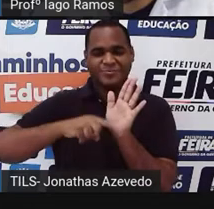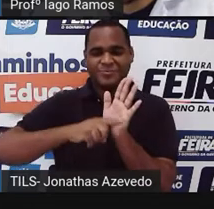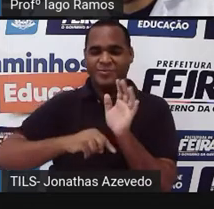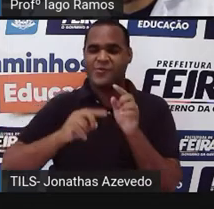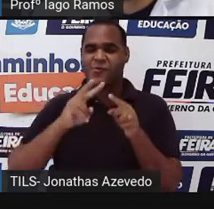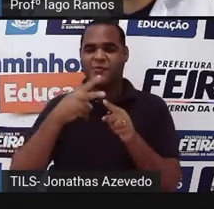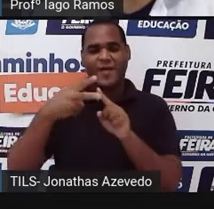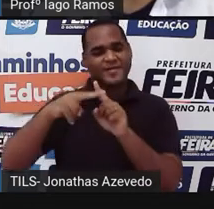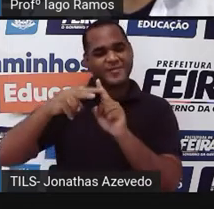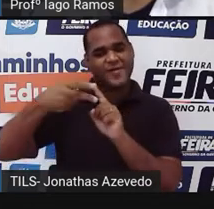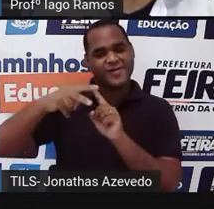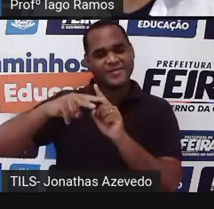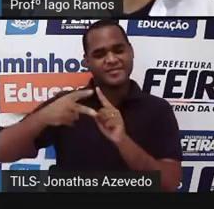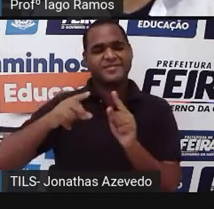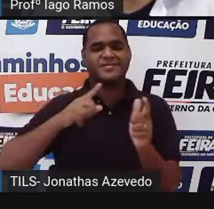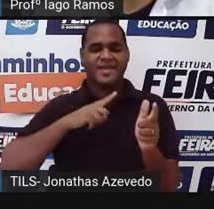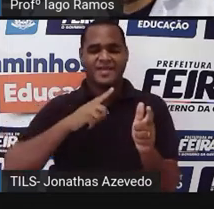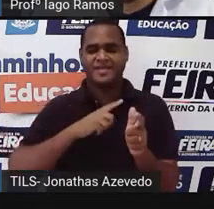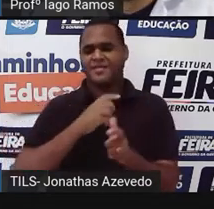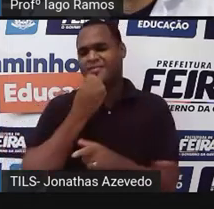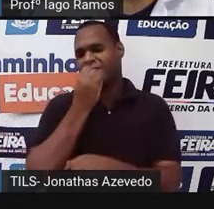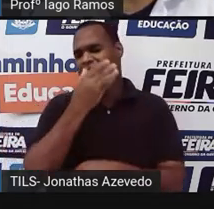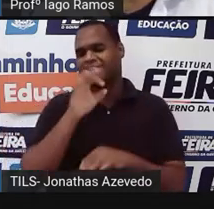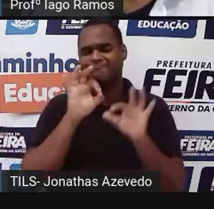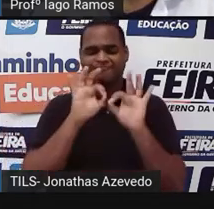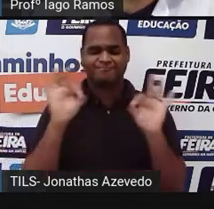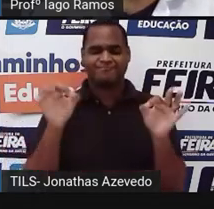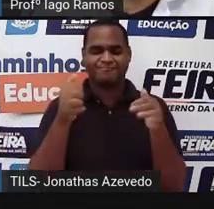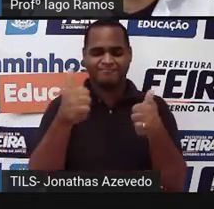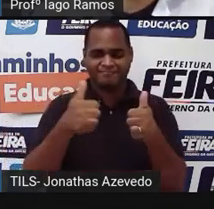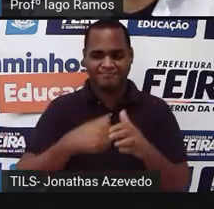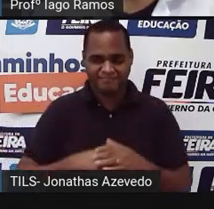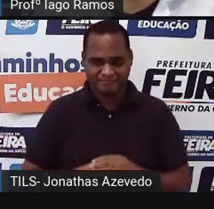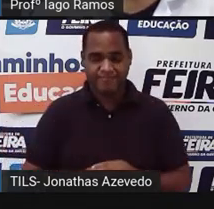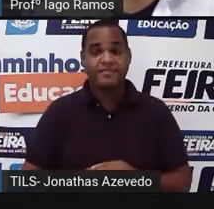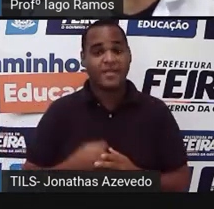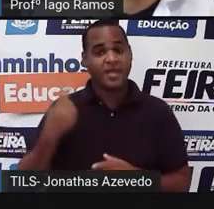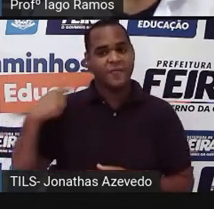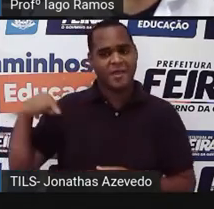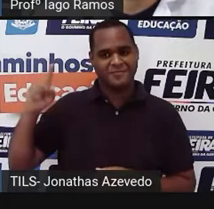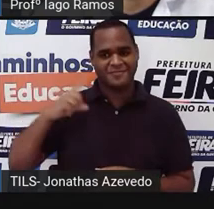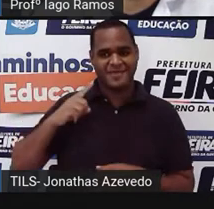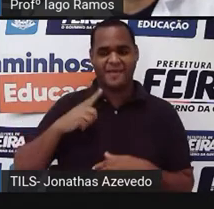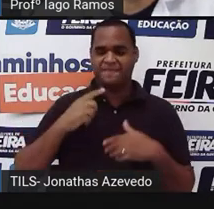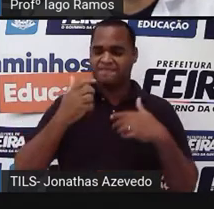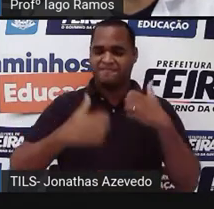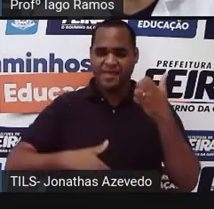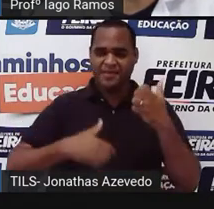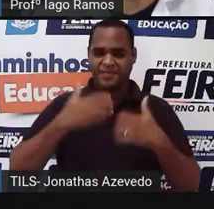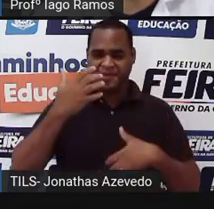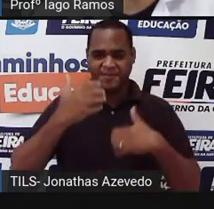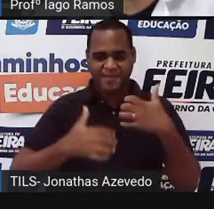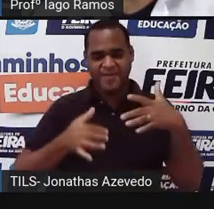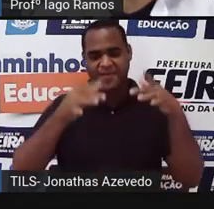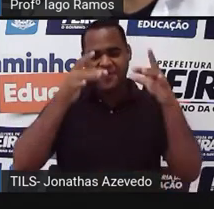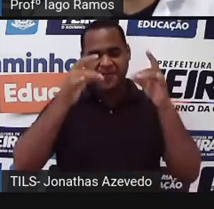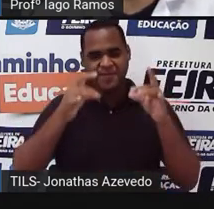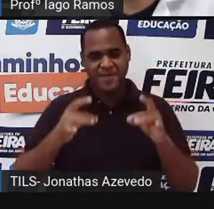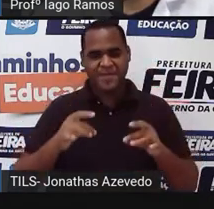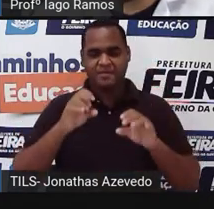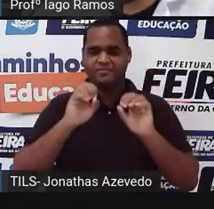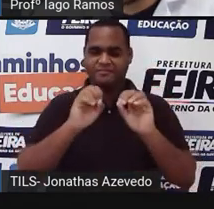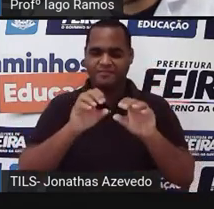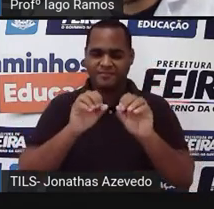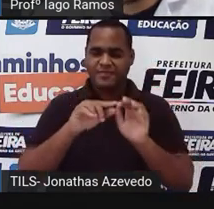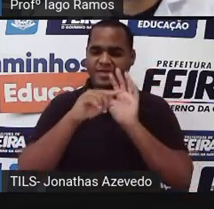subtração, a famosa continha de menos, tá? Uma aula anterior a essa aqui, a gente pôde se dedicar a isso. E